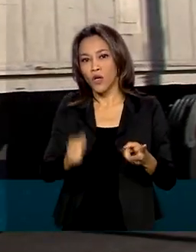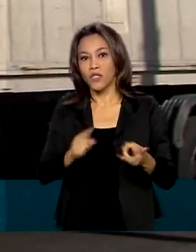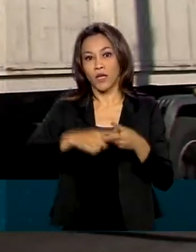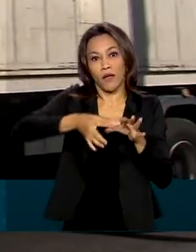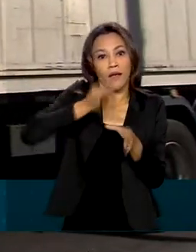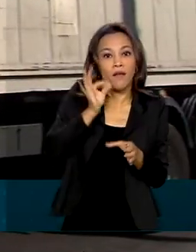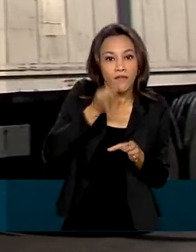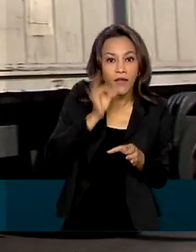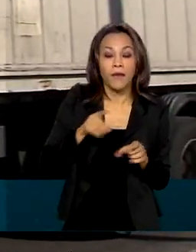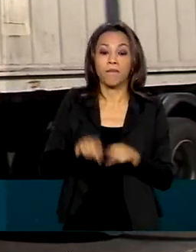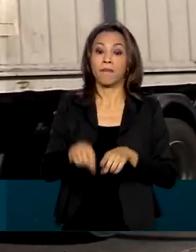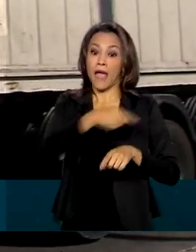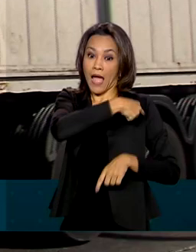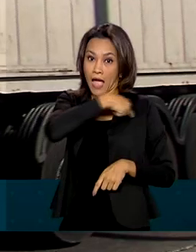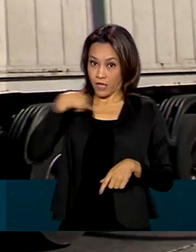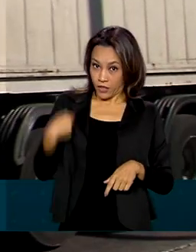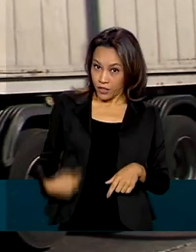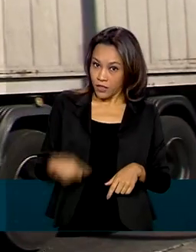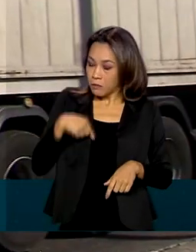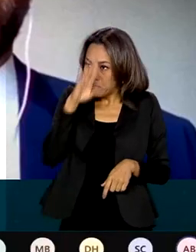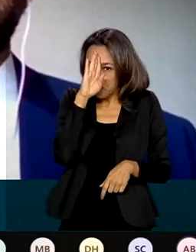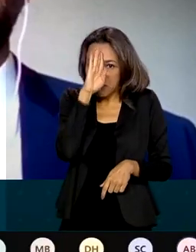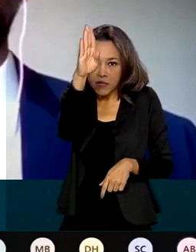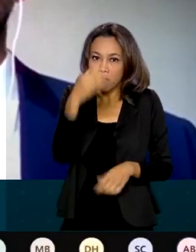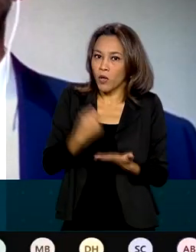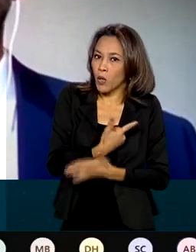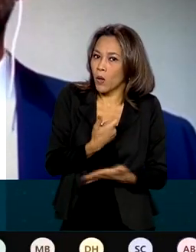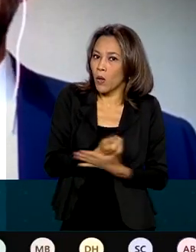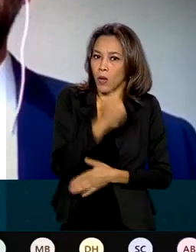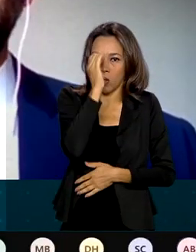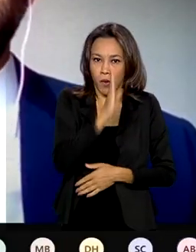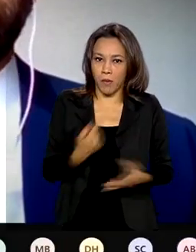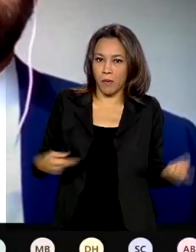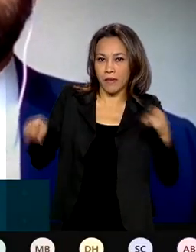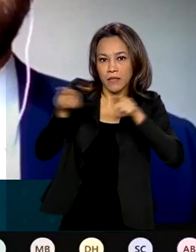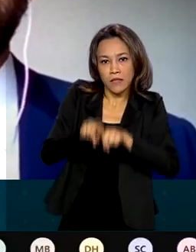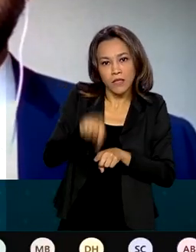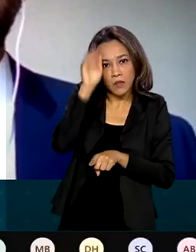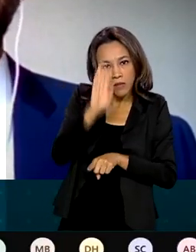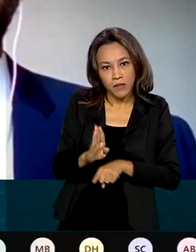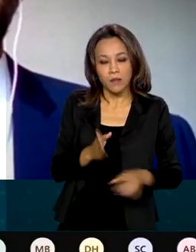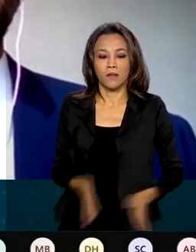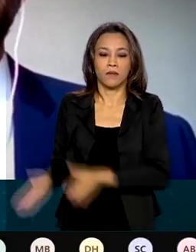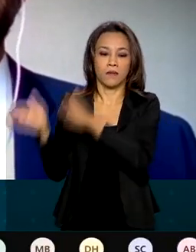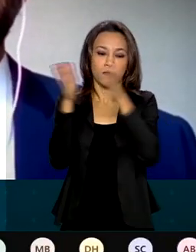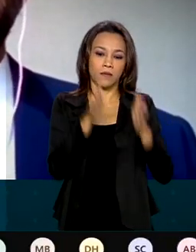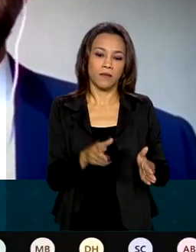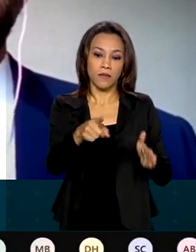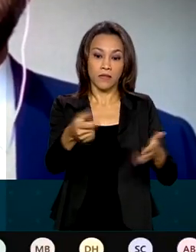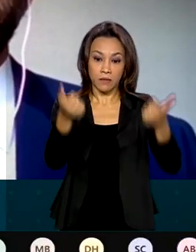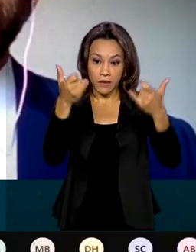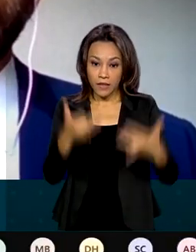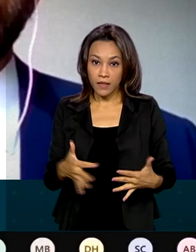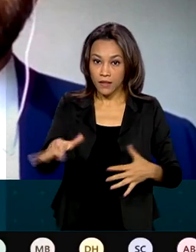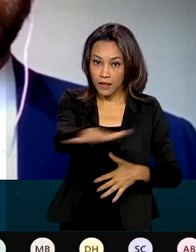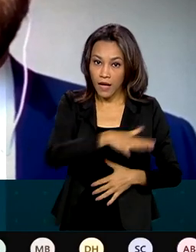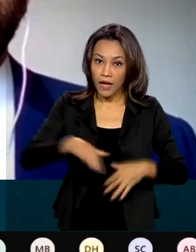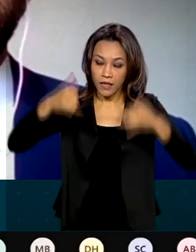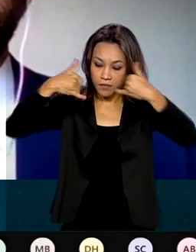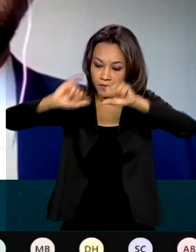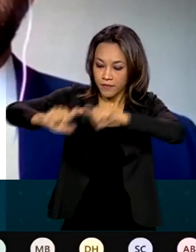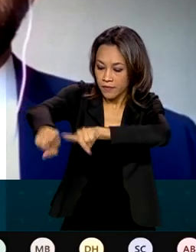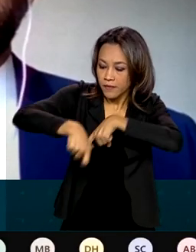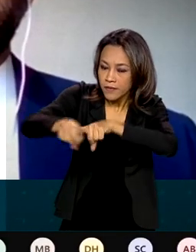segue como principal parceira comercial do Brasil. O crescimento relativo da nossa pauta agrícola foi muito